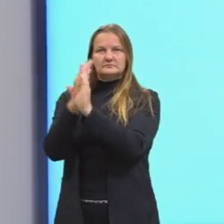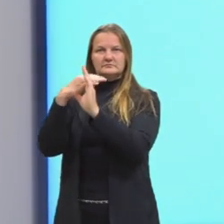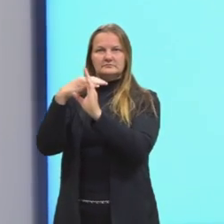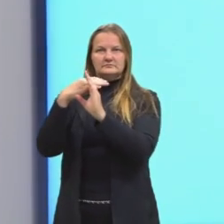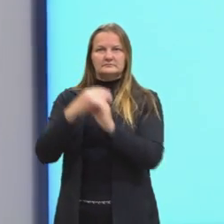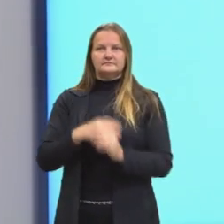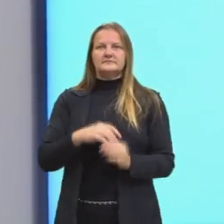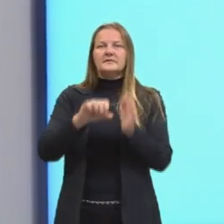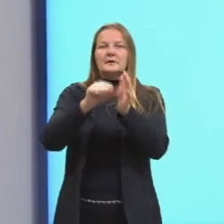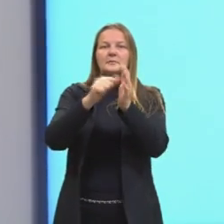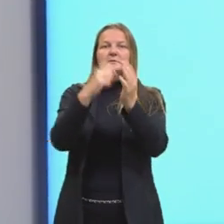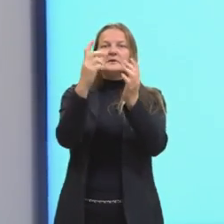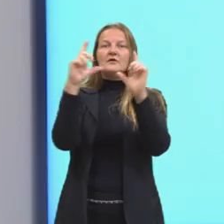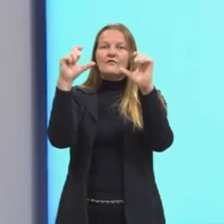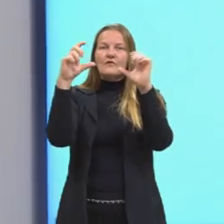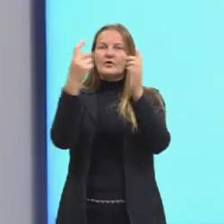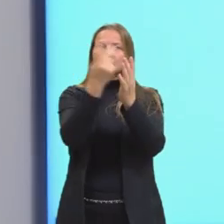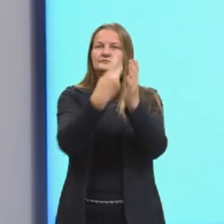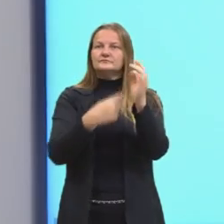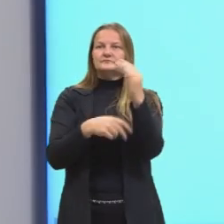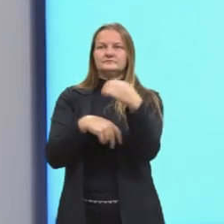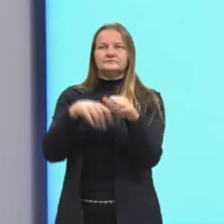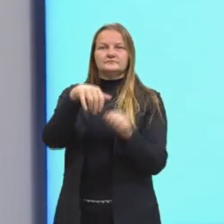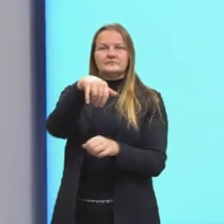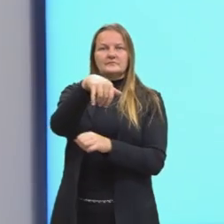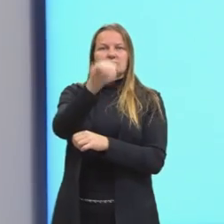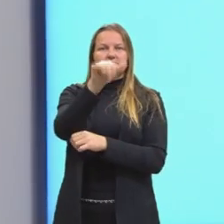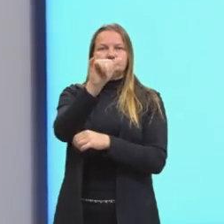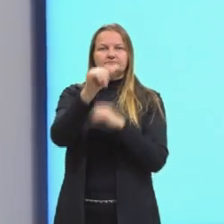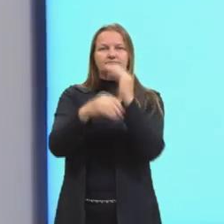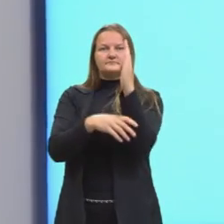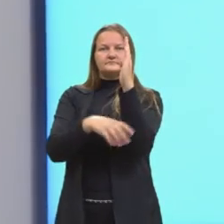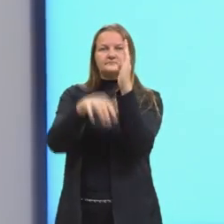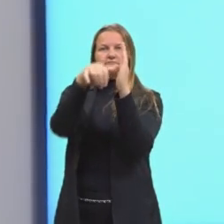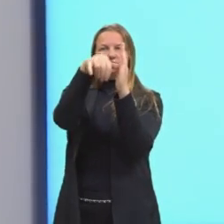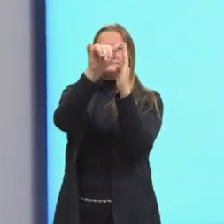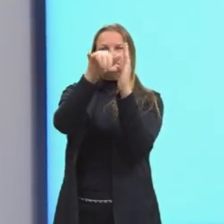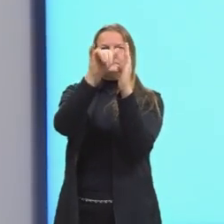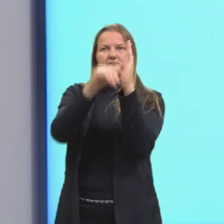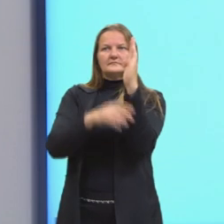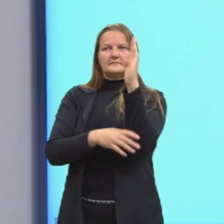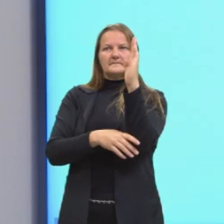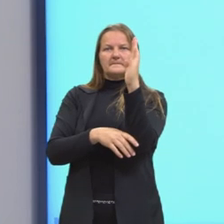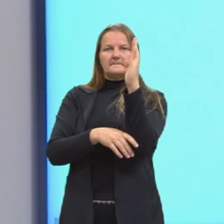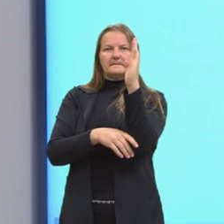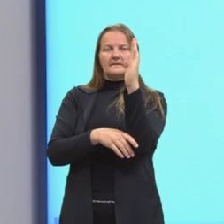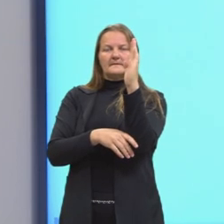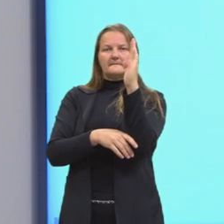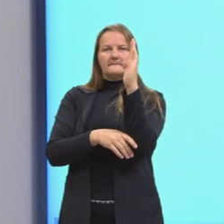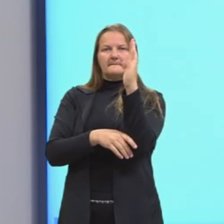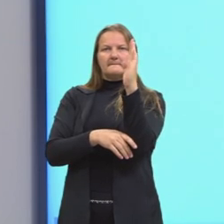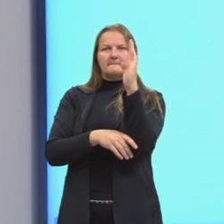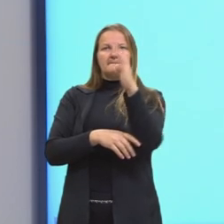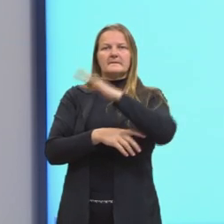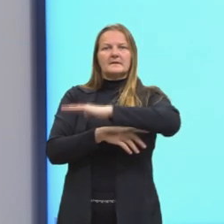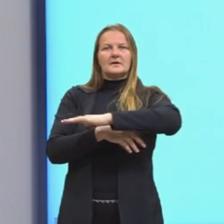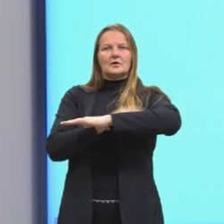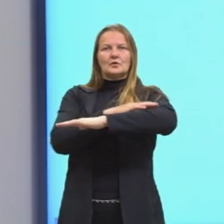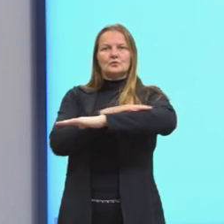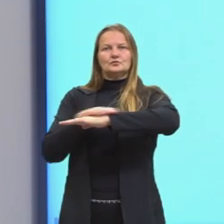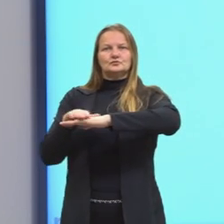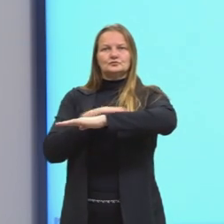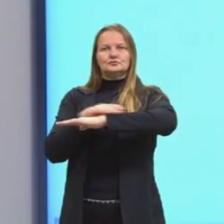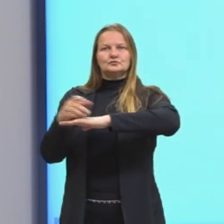imagem, nós temos o eixo y, que é o eixo vertical, chamado então de eixo das ordenadas. E nós temos